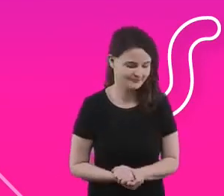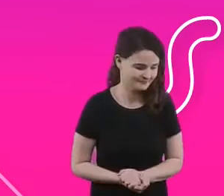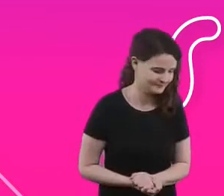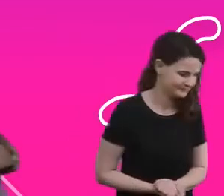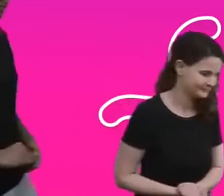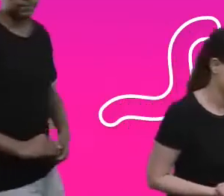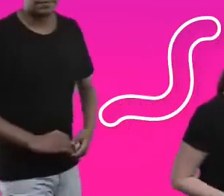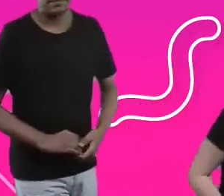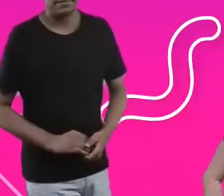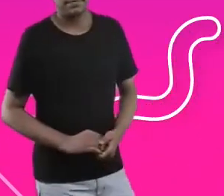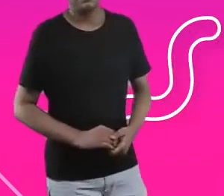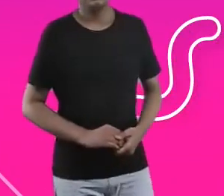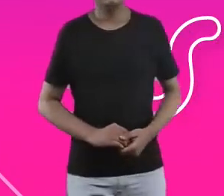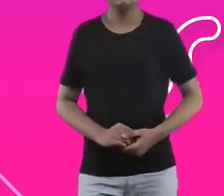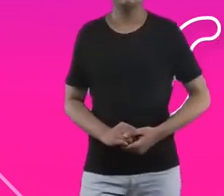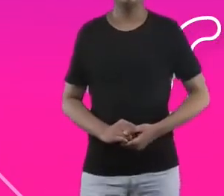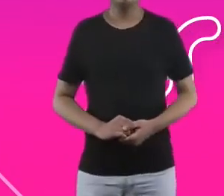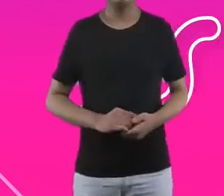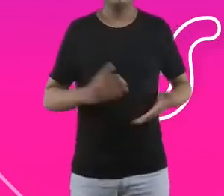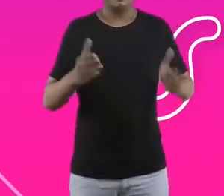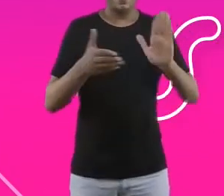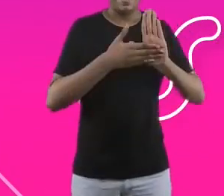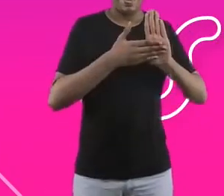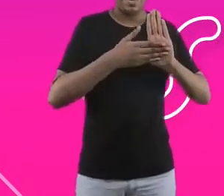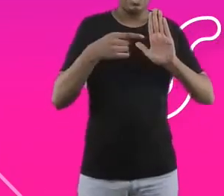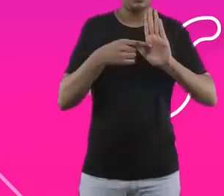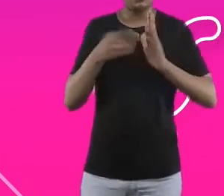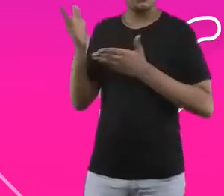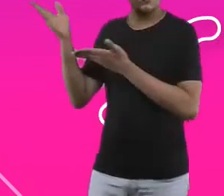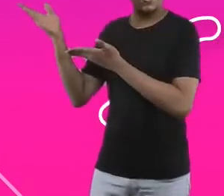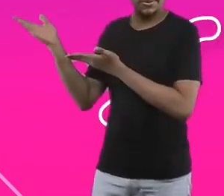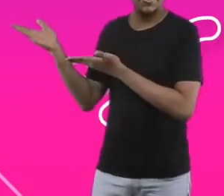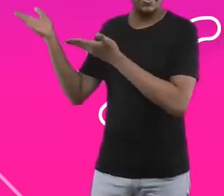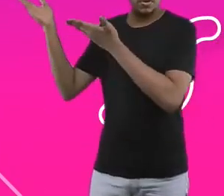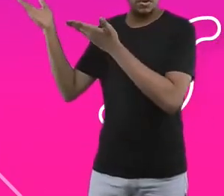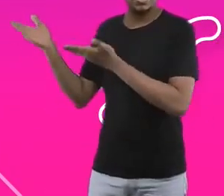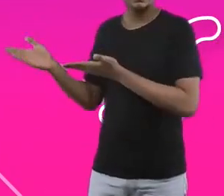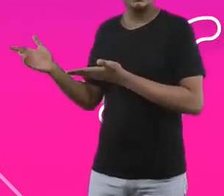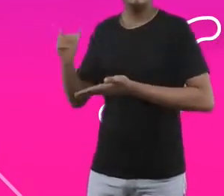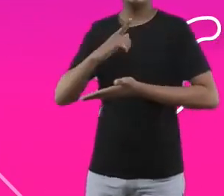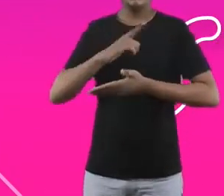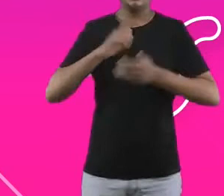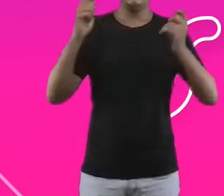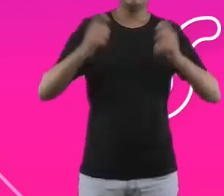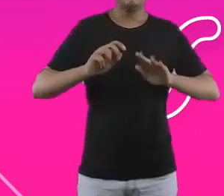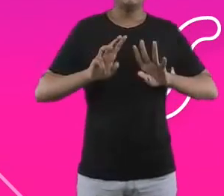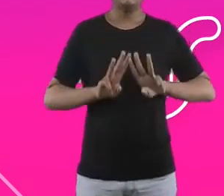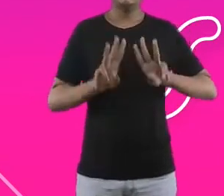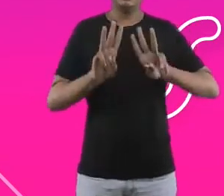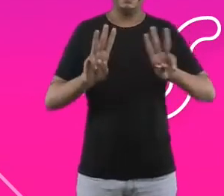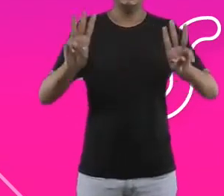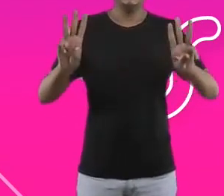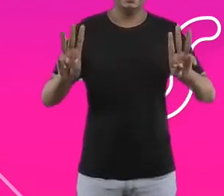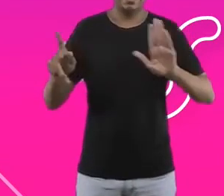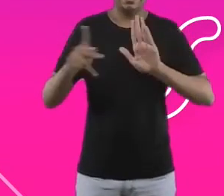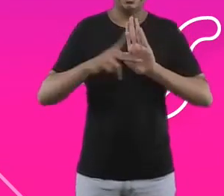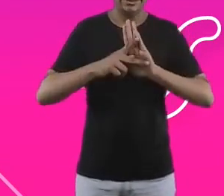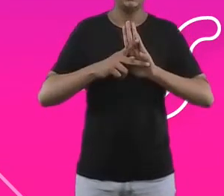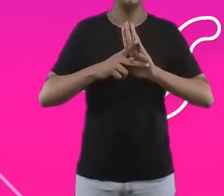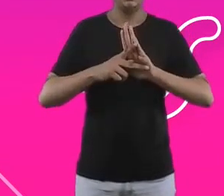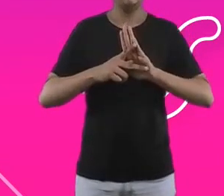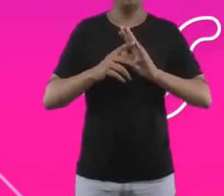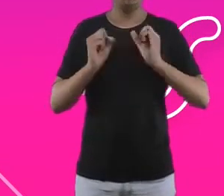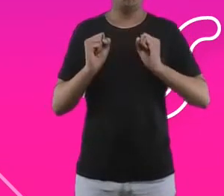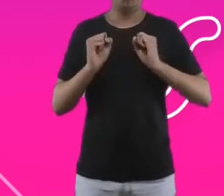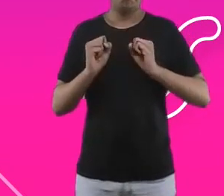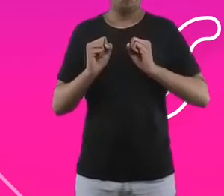Aqui os numerozinhos que eu trouxe para vocês, mas isso a gente pode consultar depois. Está tudo disponível dentro do site. Fiquem à vontade para olhar. E aí eu